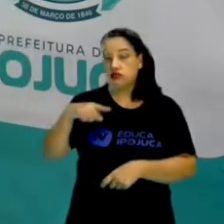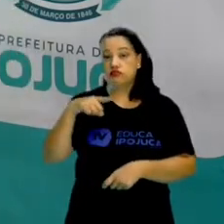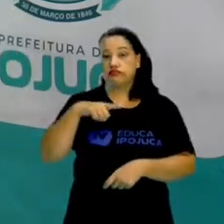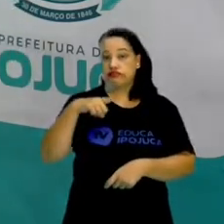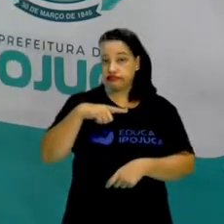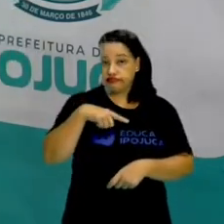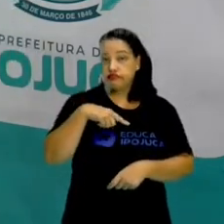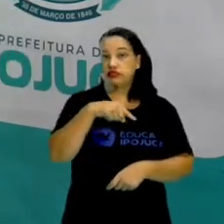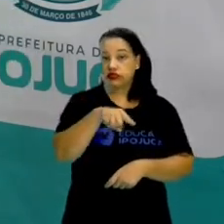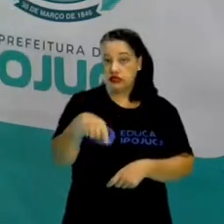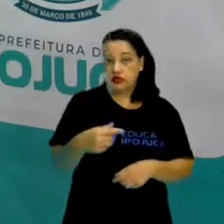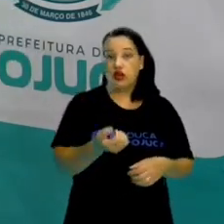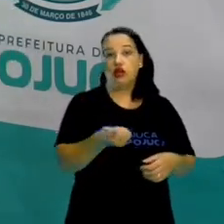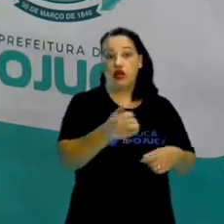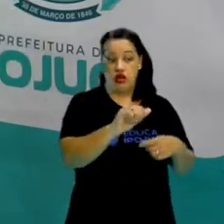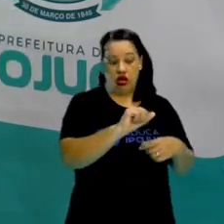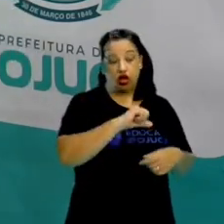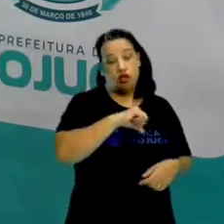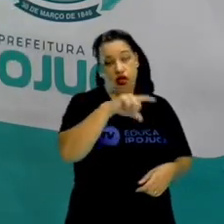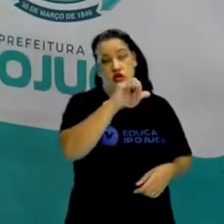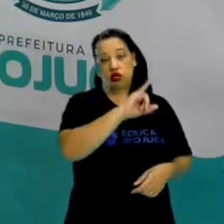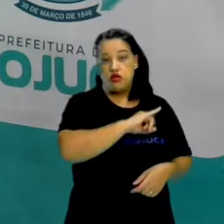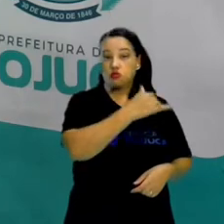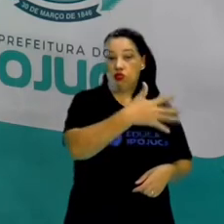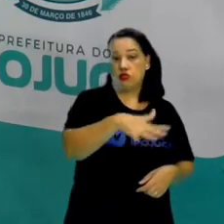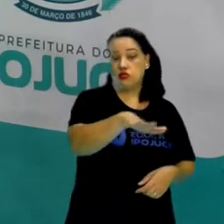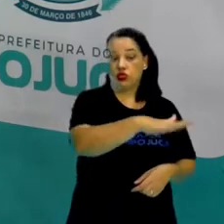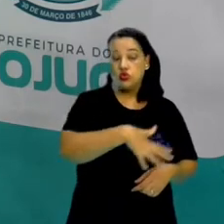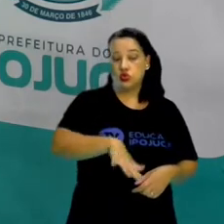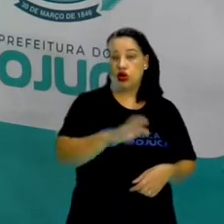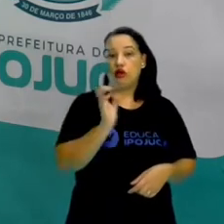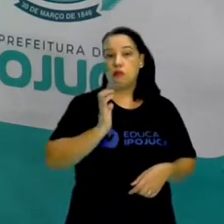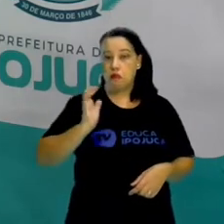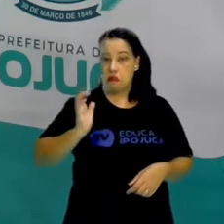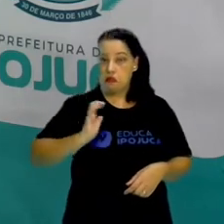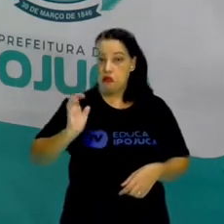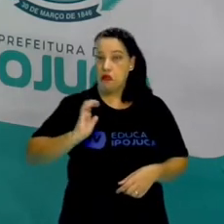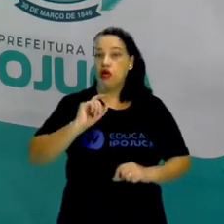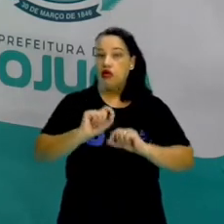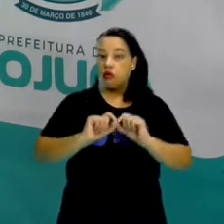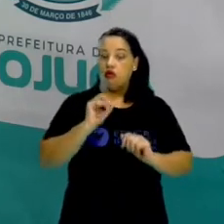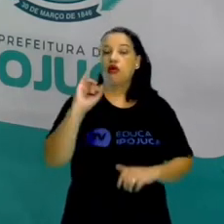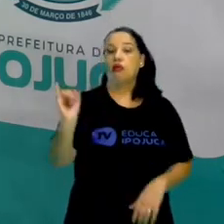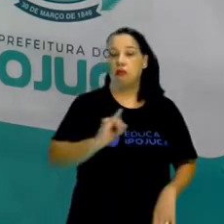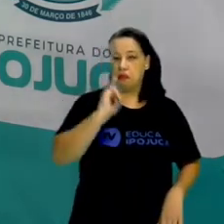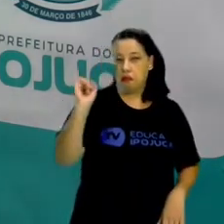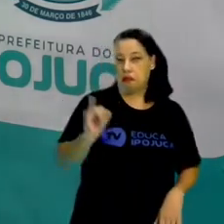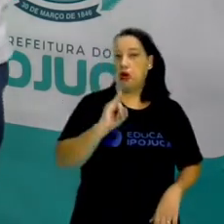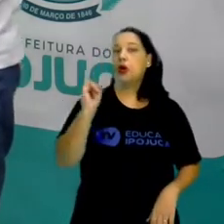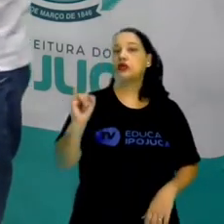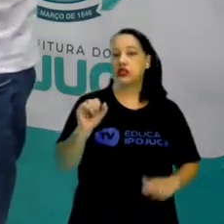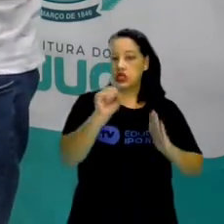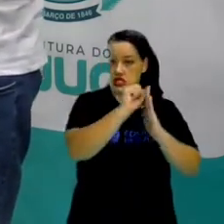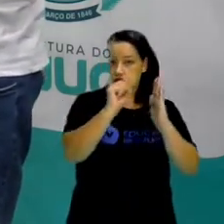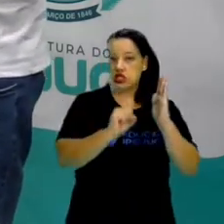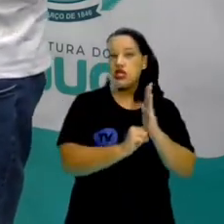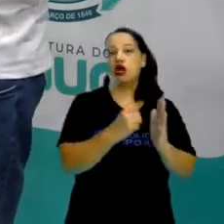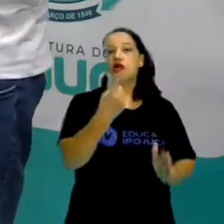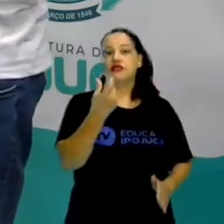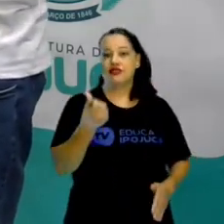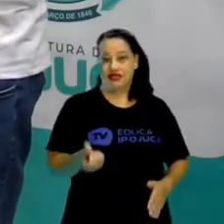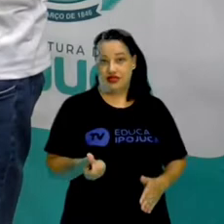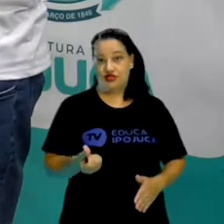em Ipojuca. Então a Ipojuca já vai se tornar uma região rica, certo? E importante desde o século XVI.